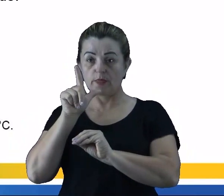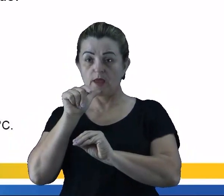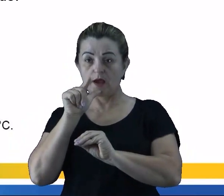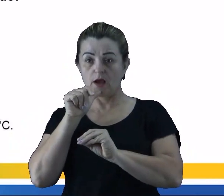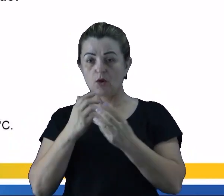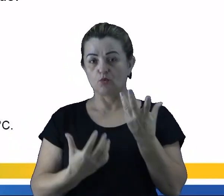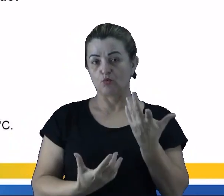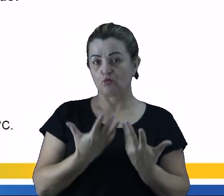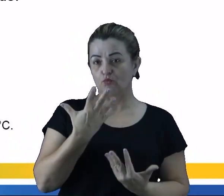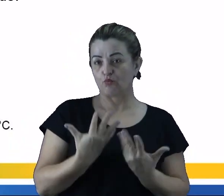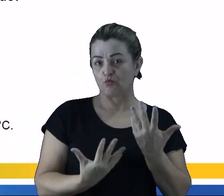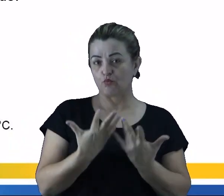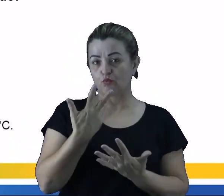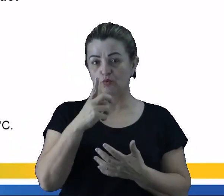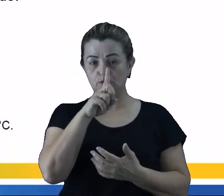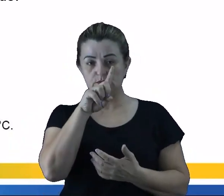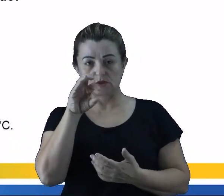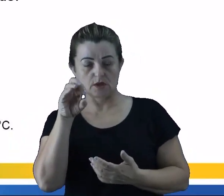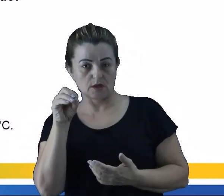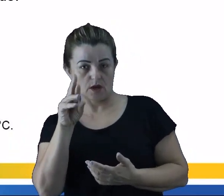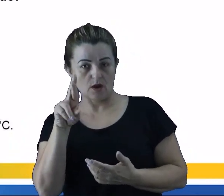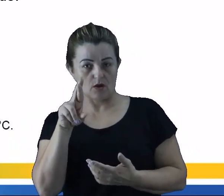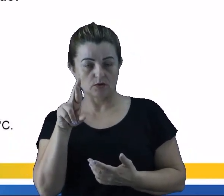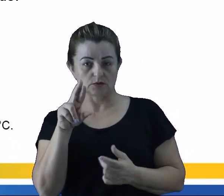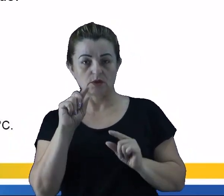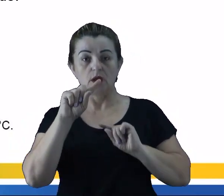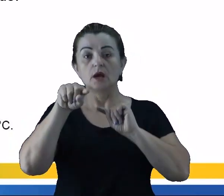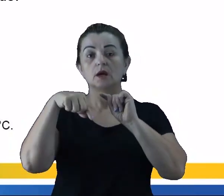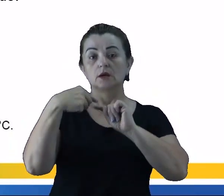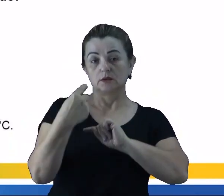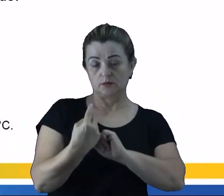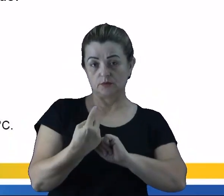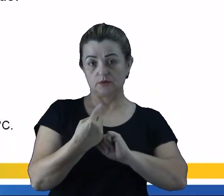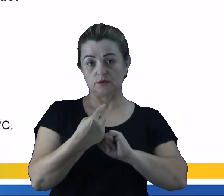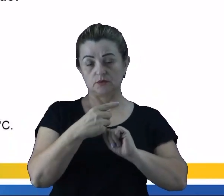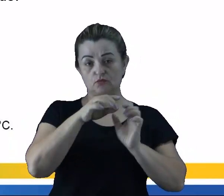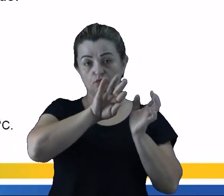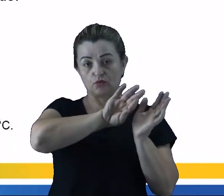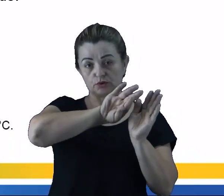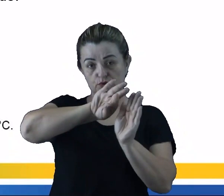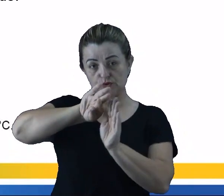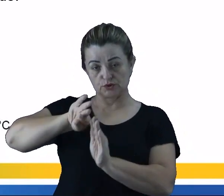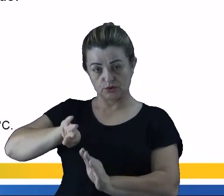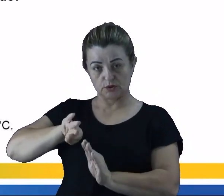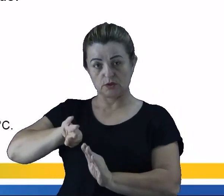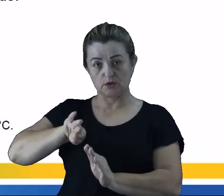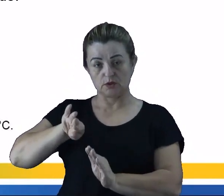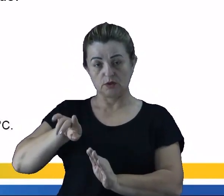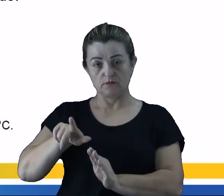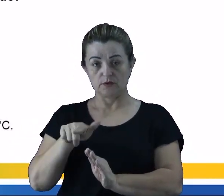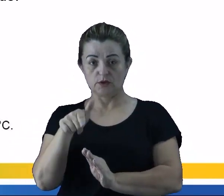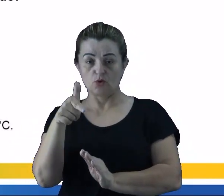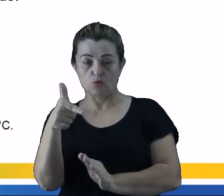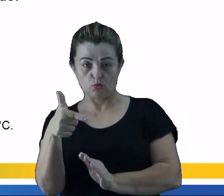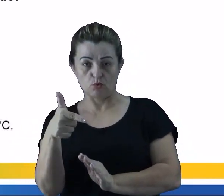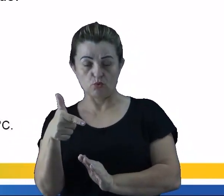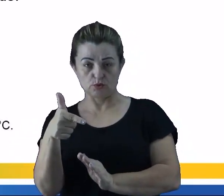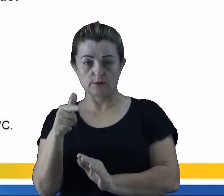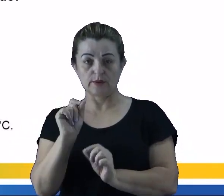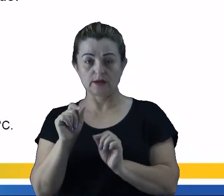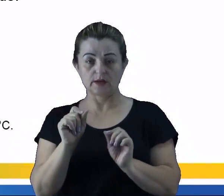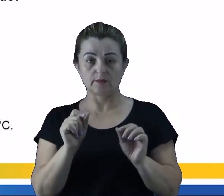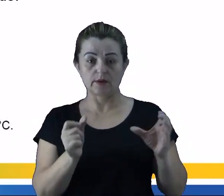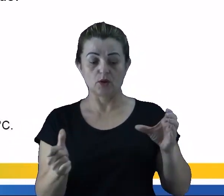ebulição ali em torno de 100 graus. Então, a gente vai depois tirar esse recipiente e colocar um outro recipiente para